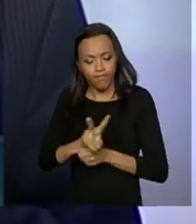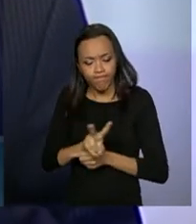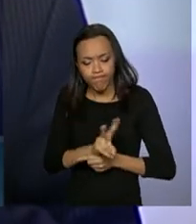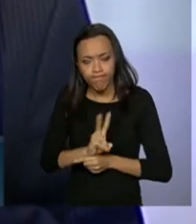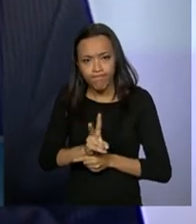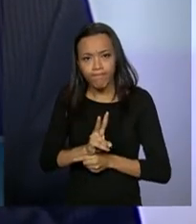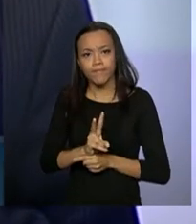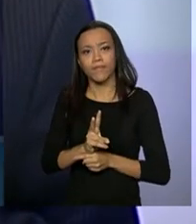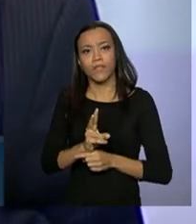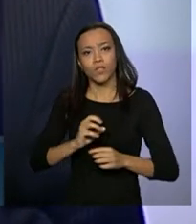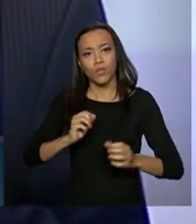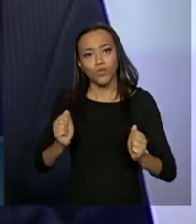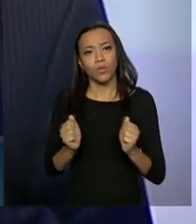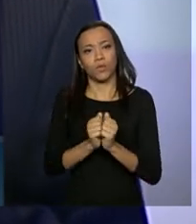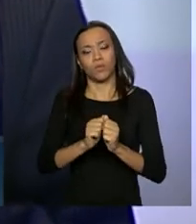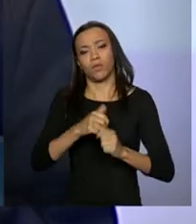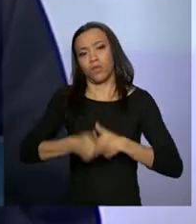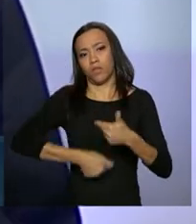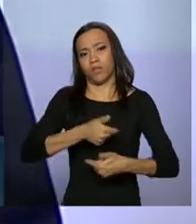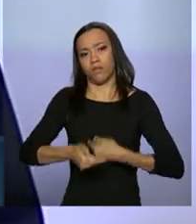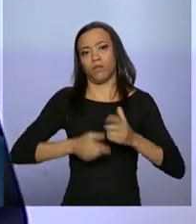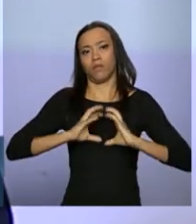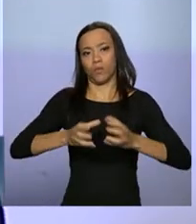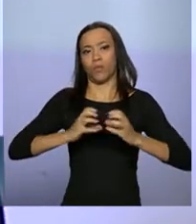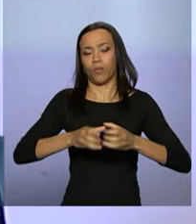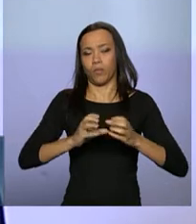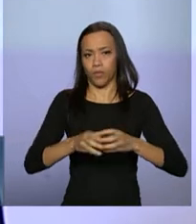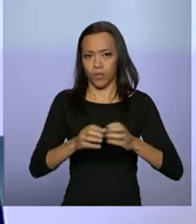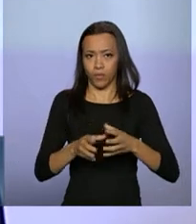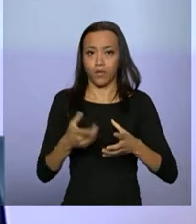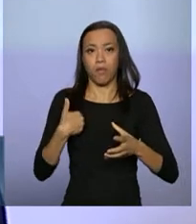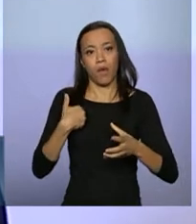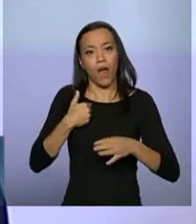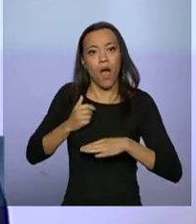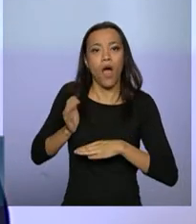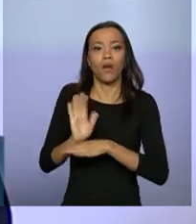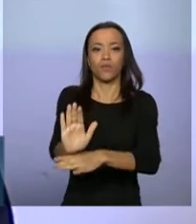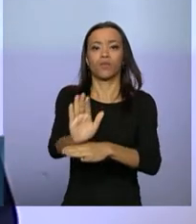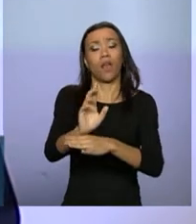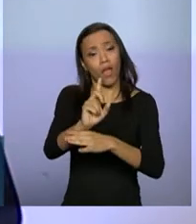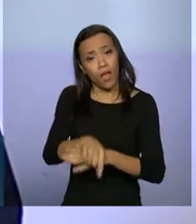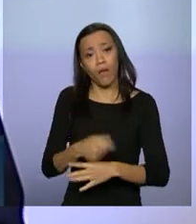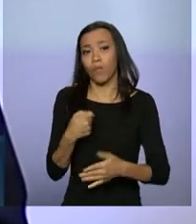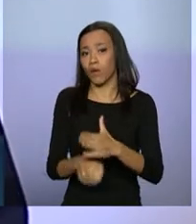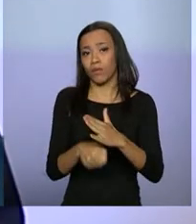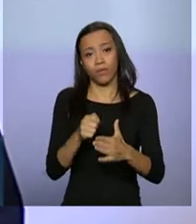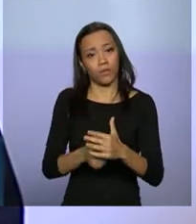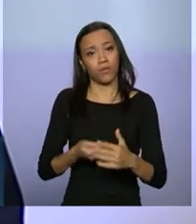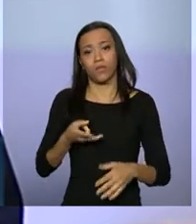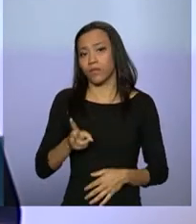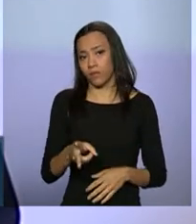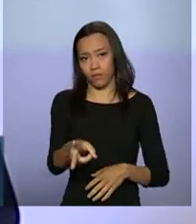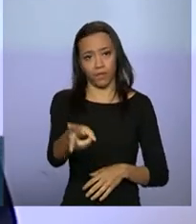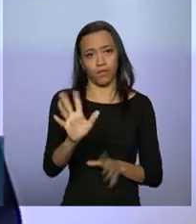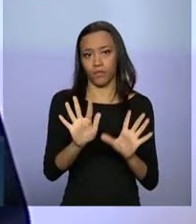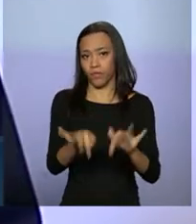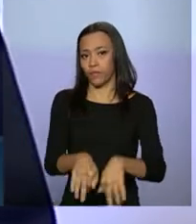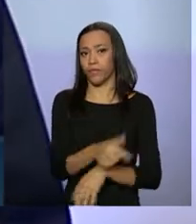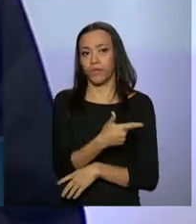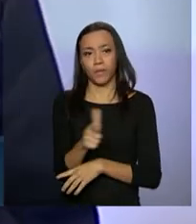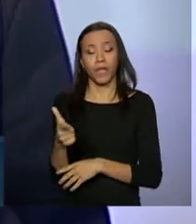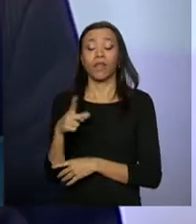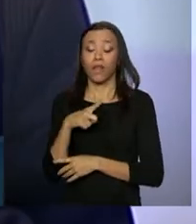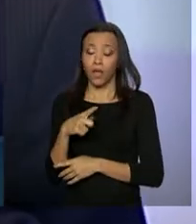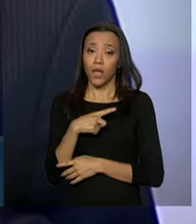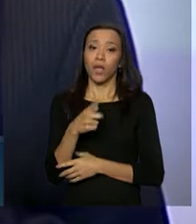e tão bons parceiros na execução dessa tarefa, que é uma luta permanente. Nós temos um modelo